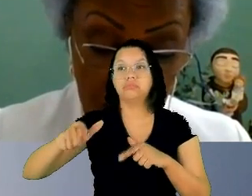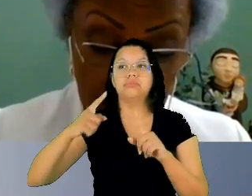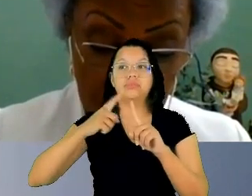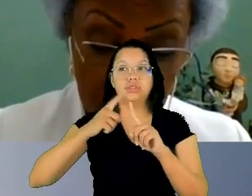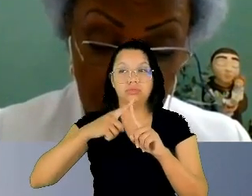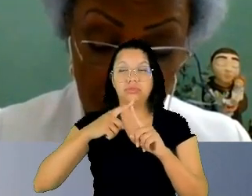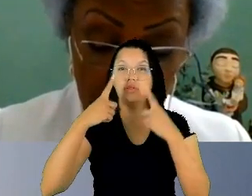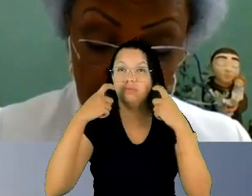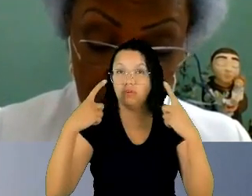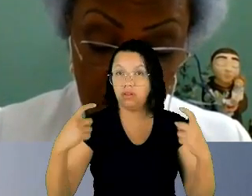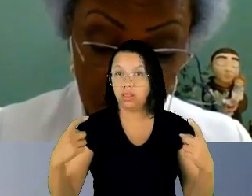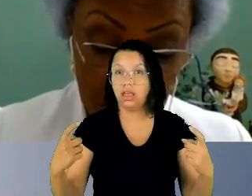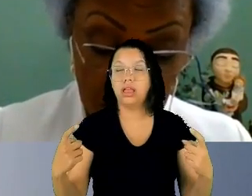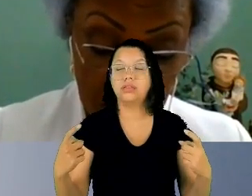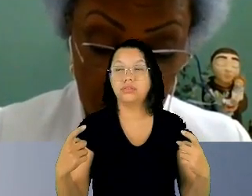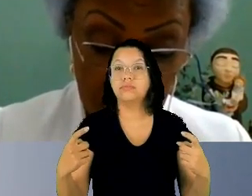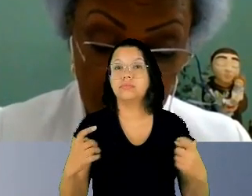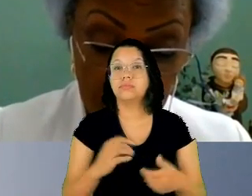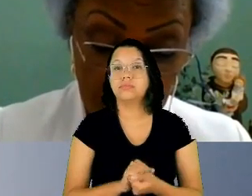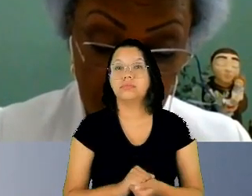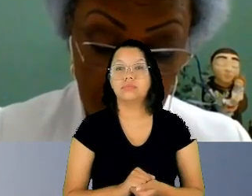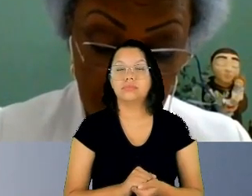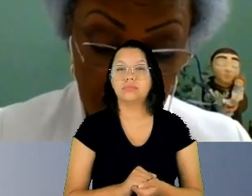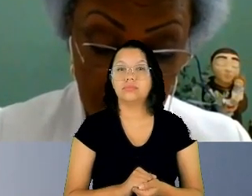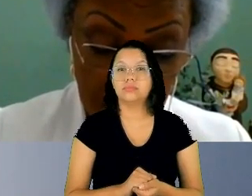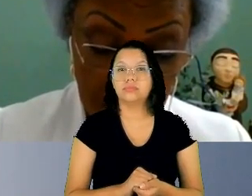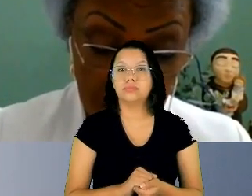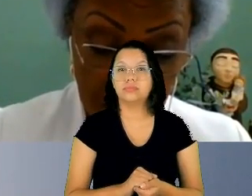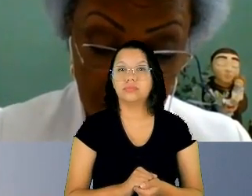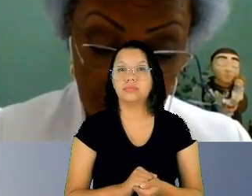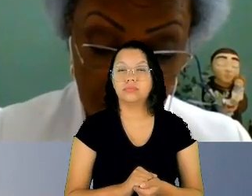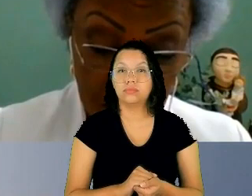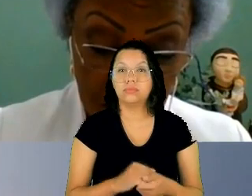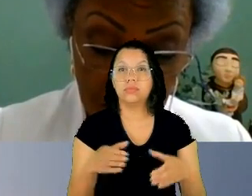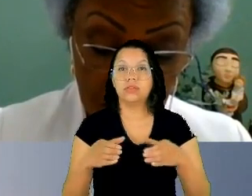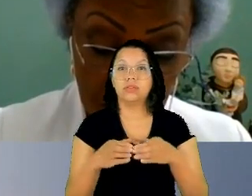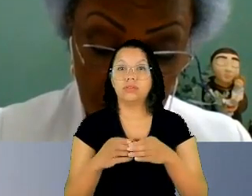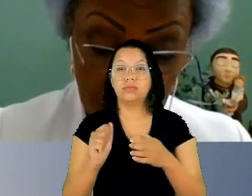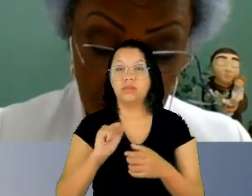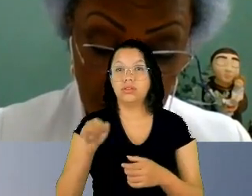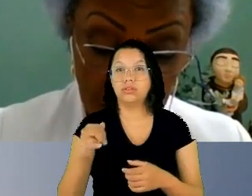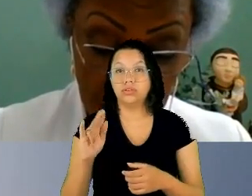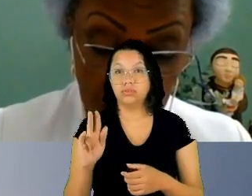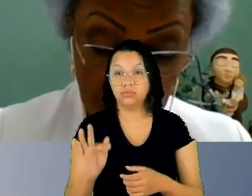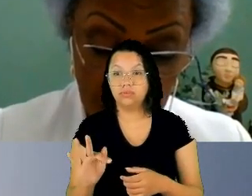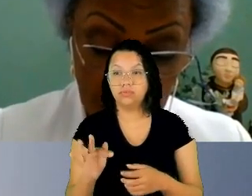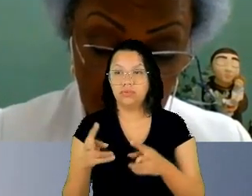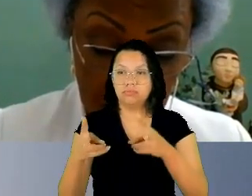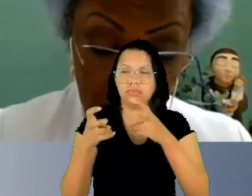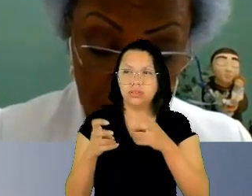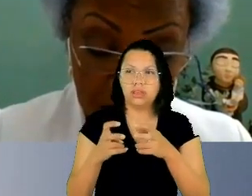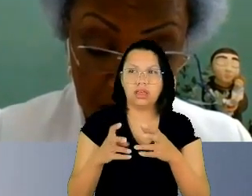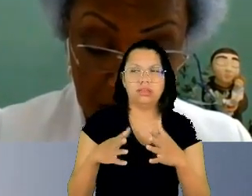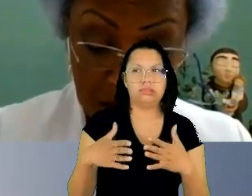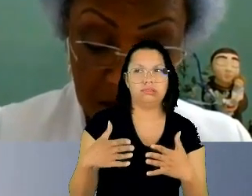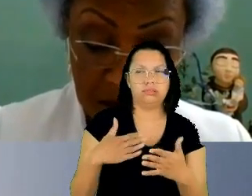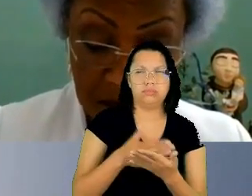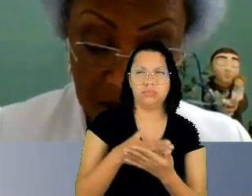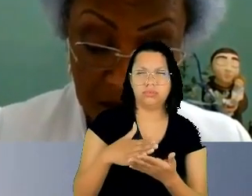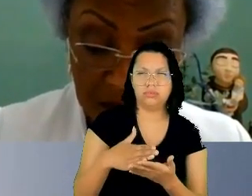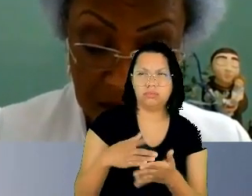vertentes a comissão Jufi Mulheres ao se dar conta disso também passou a se perguntar como essas questões